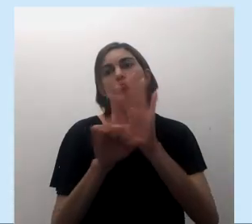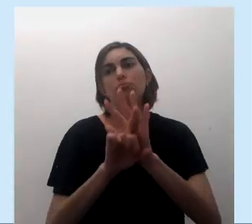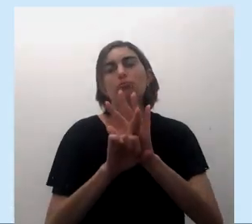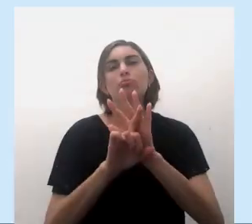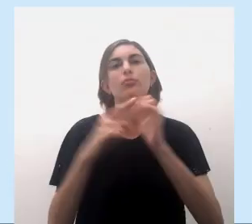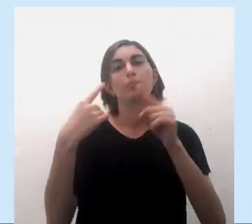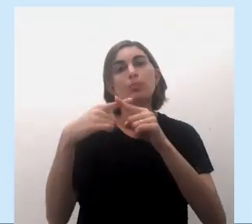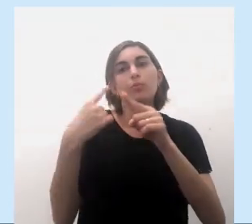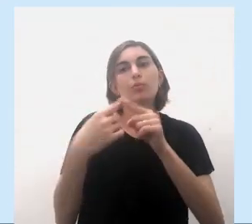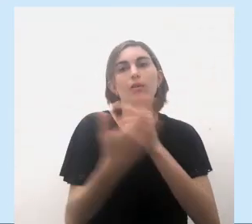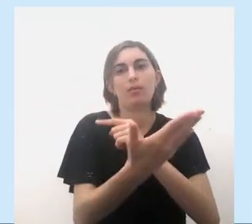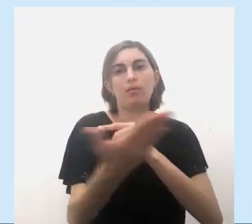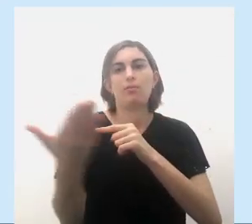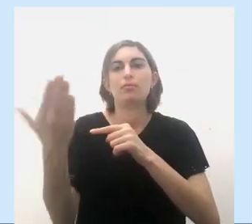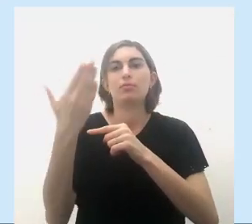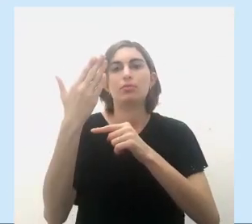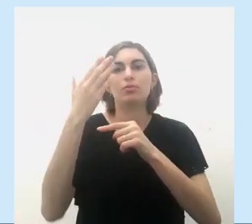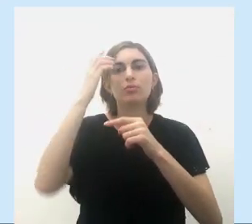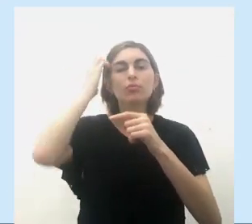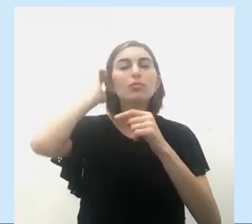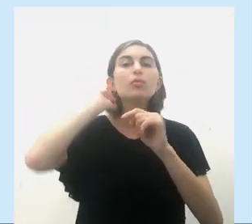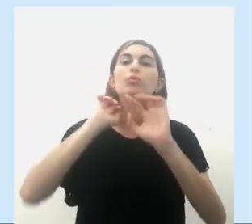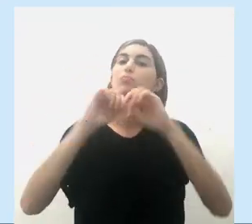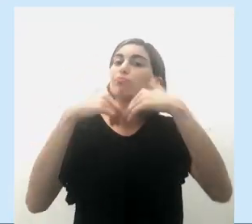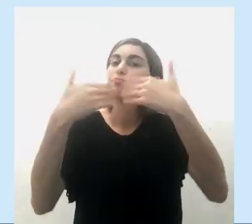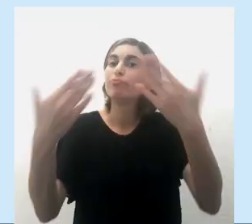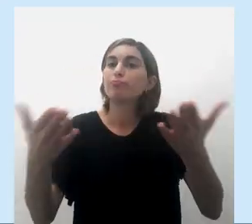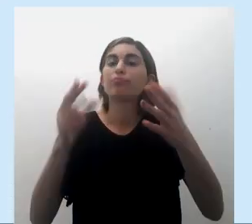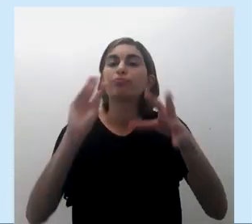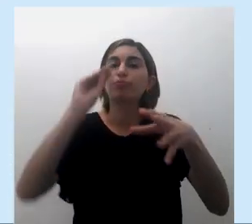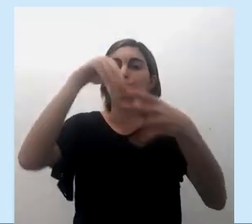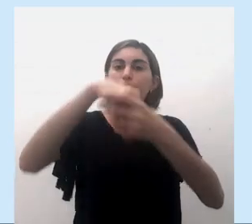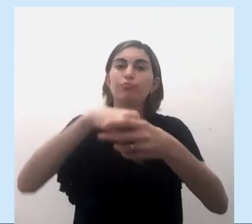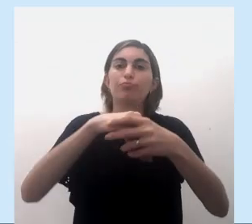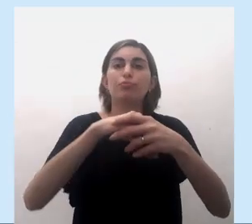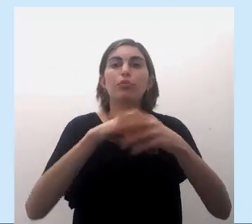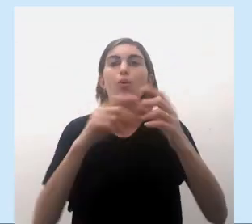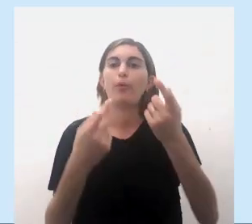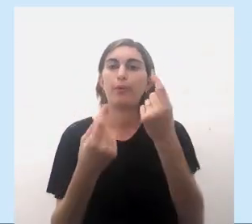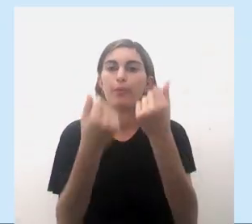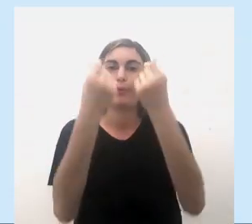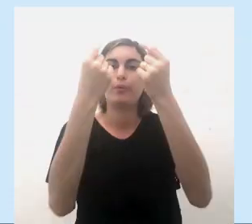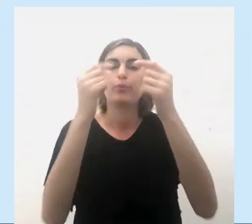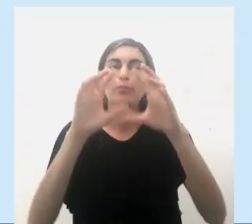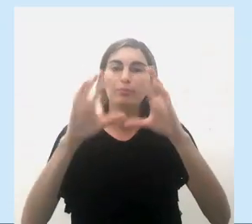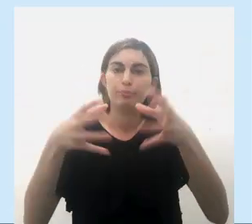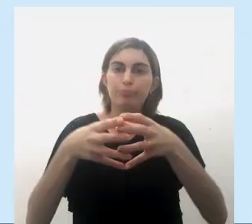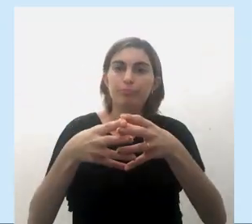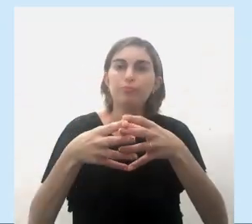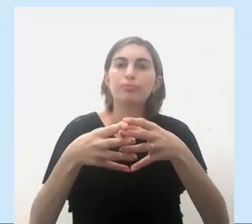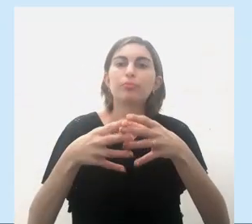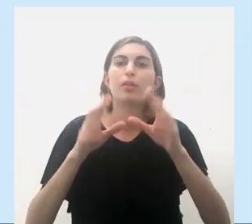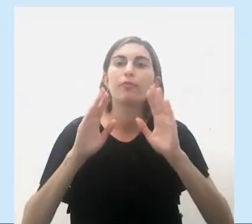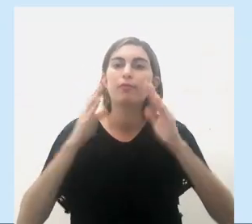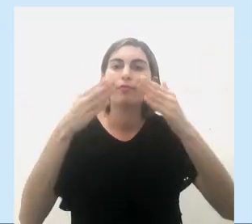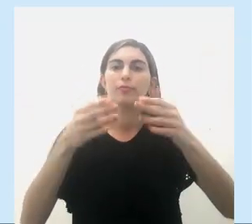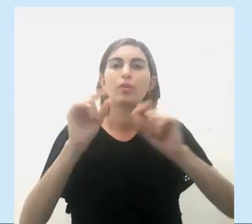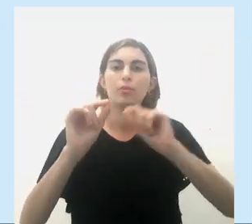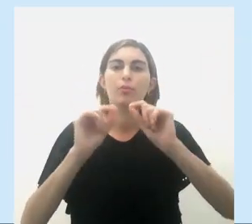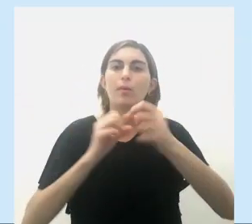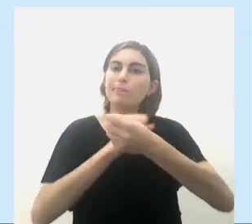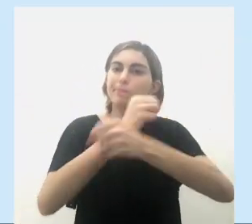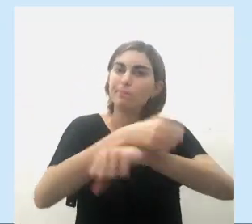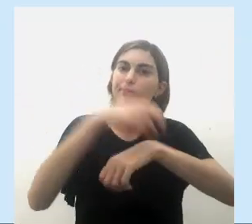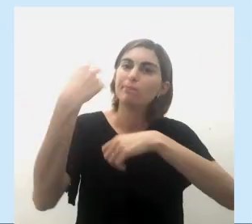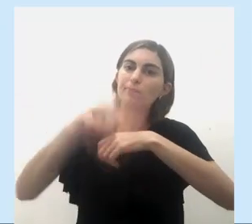protegido, porque eles foram inseridos num contexto econômico para, na